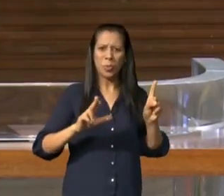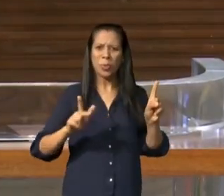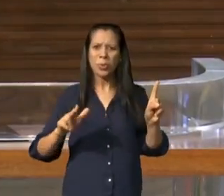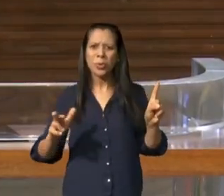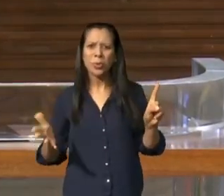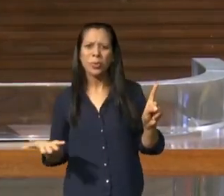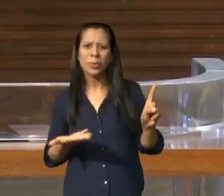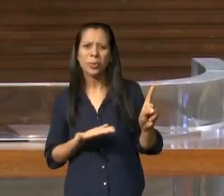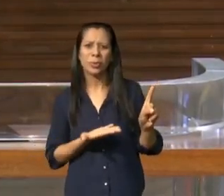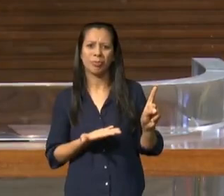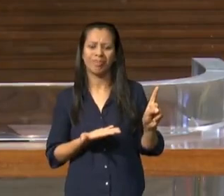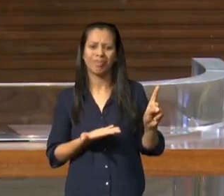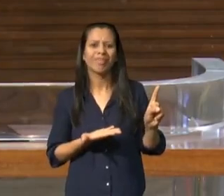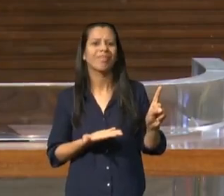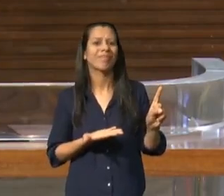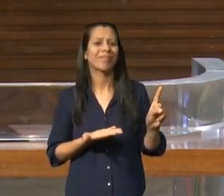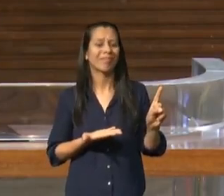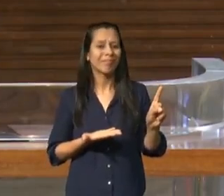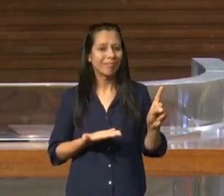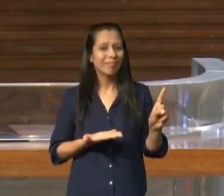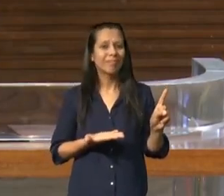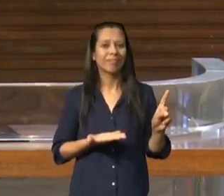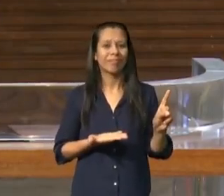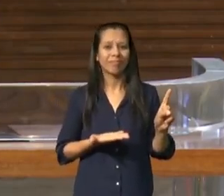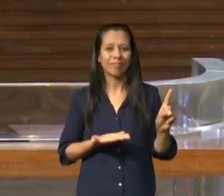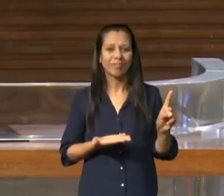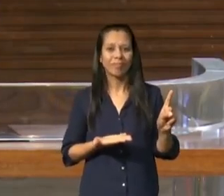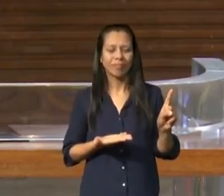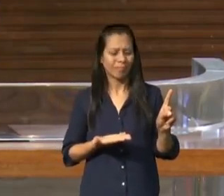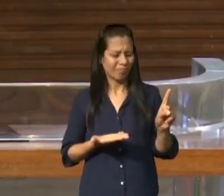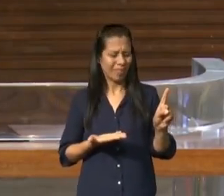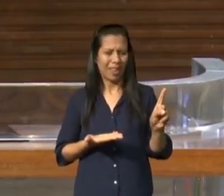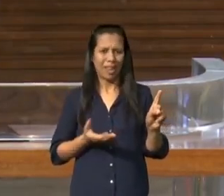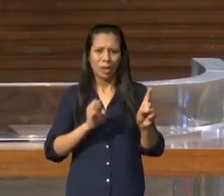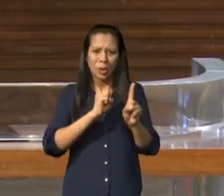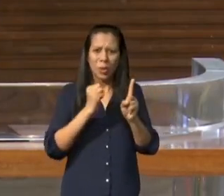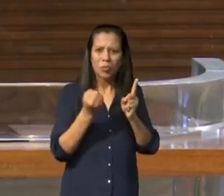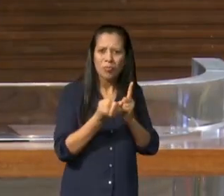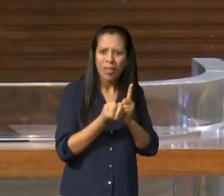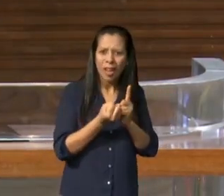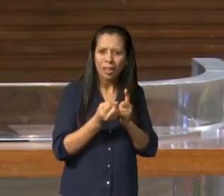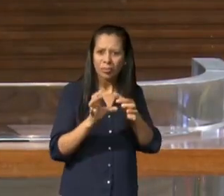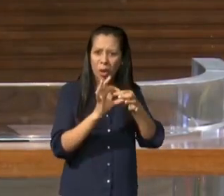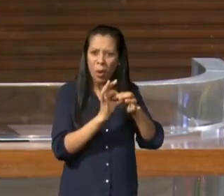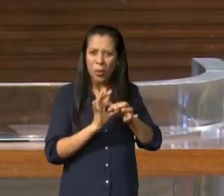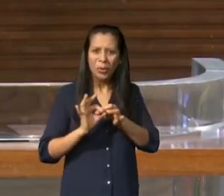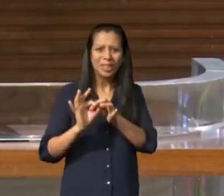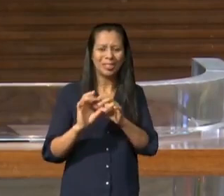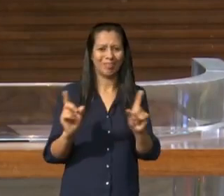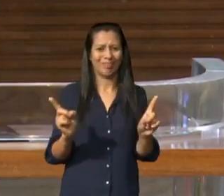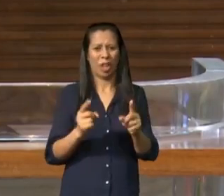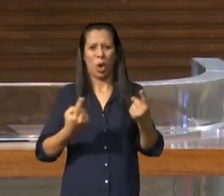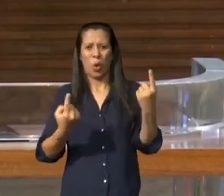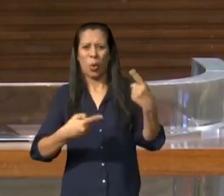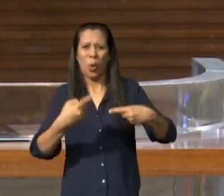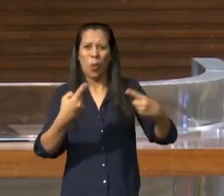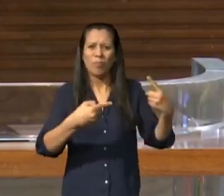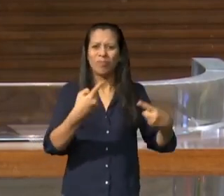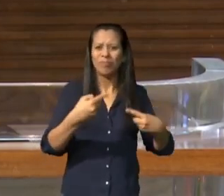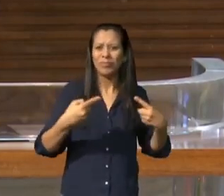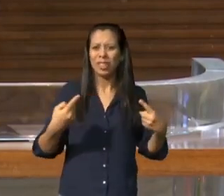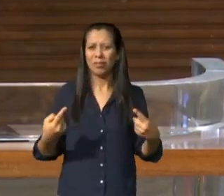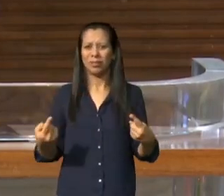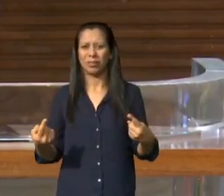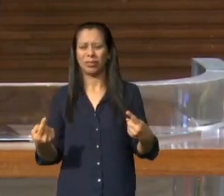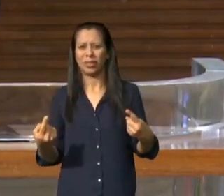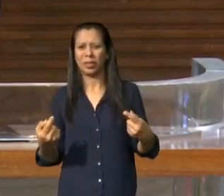existiam distensões, divisões, conflitos e Paulo tentava